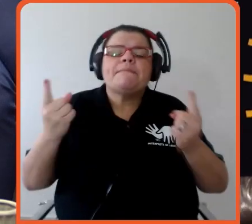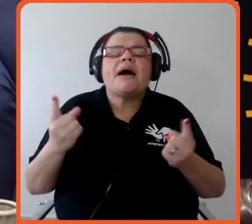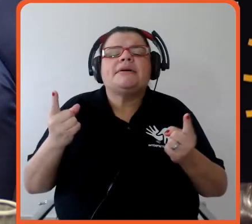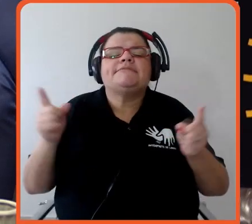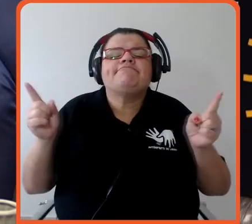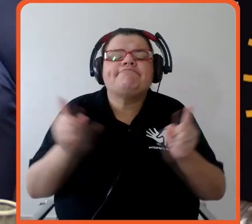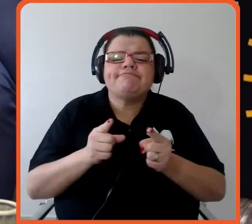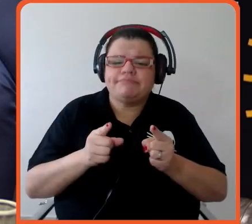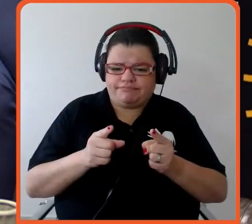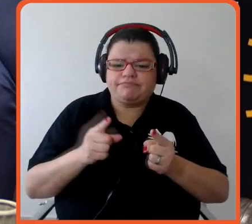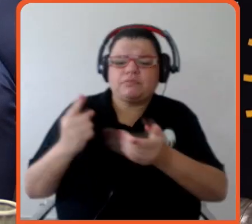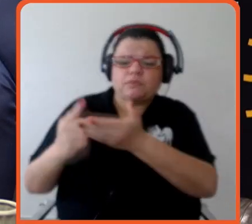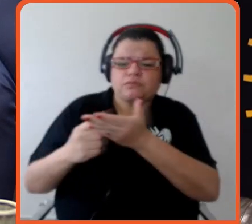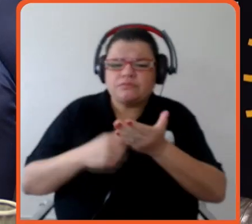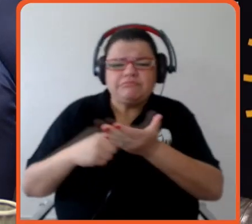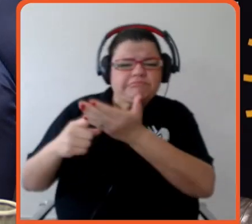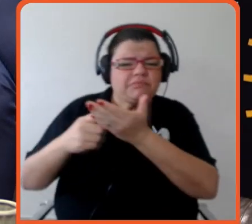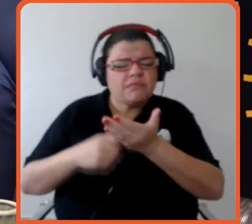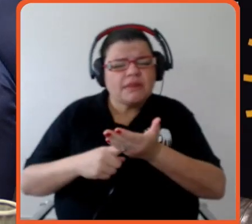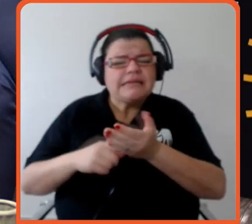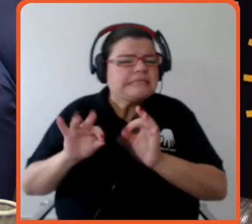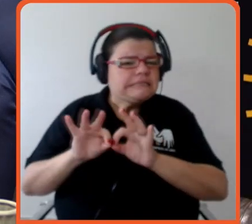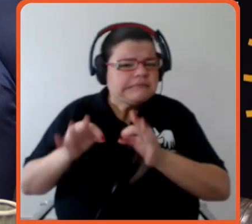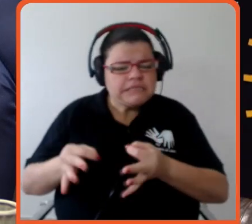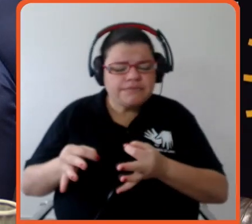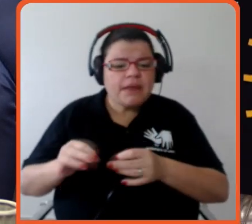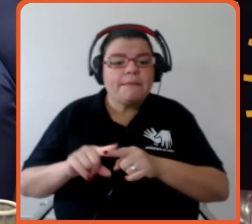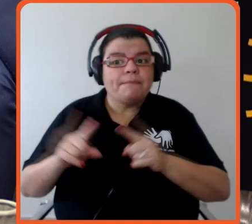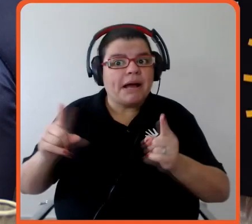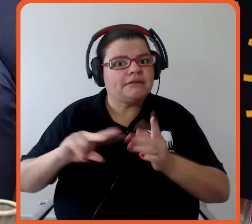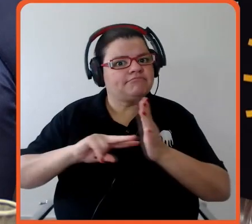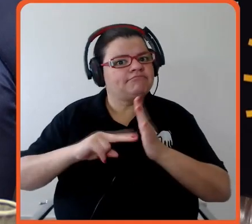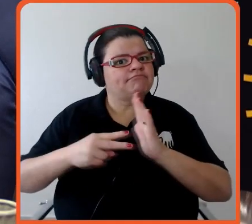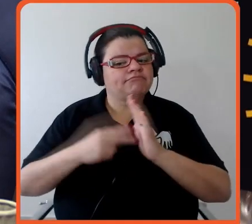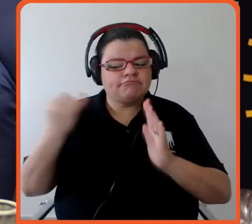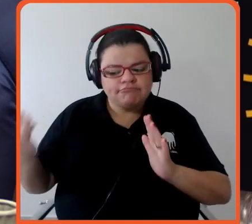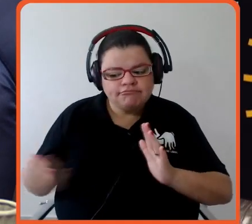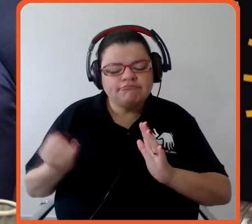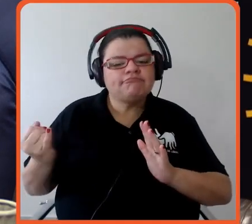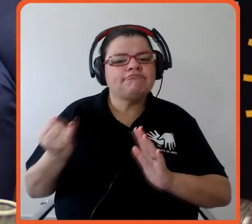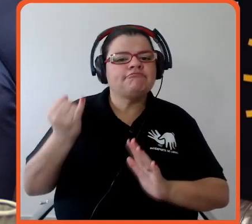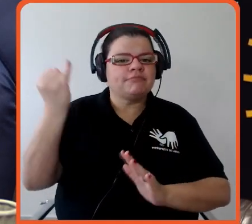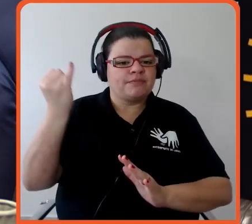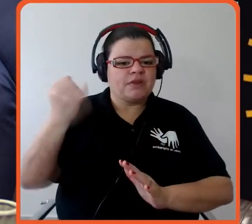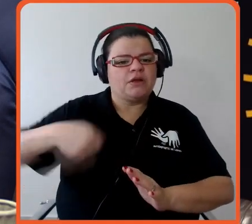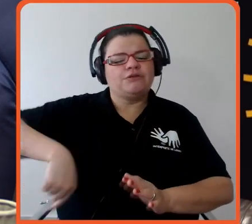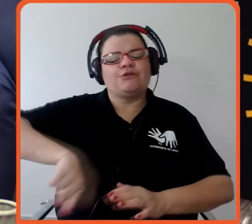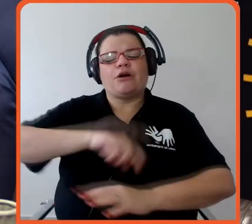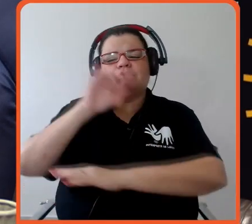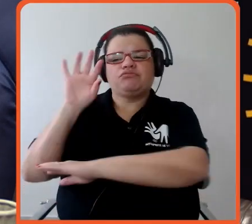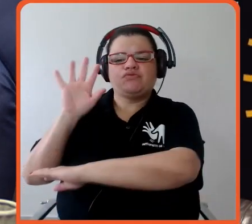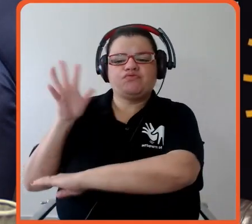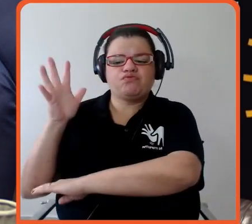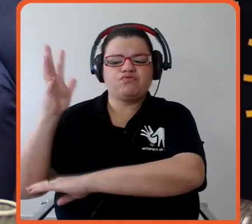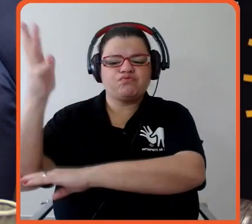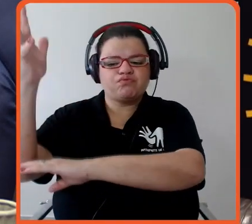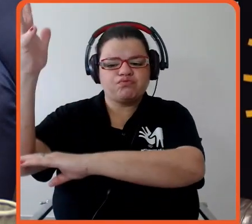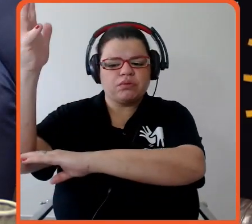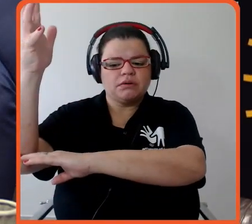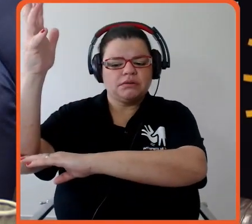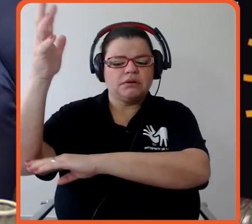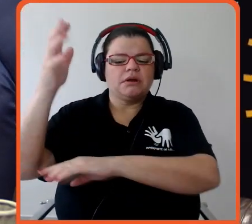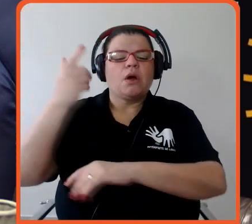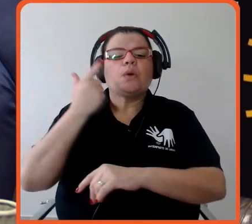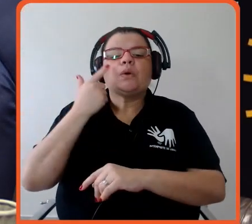extremamente significativos, né, e no que se refere à floresta, eles nominam, né, quais são os biomas